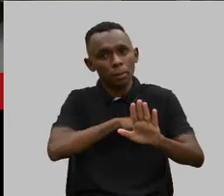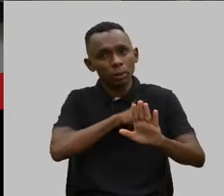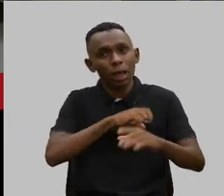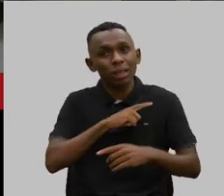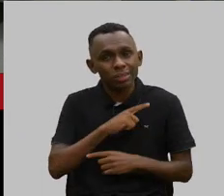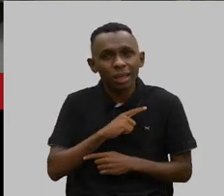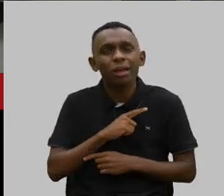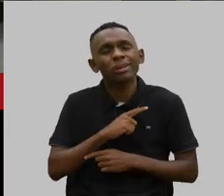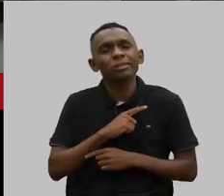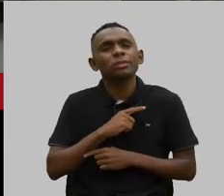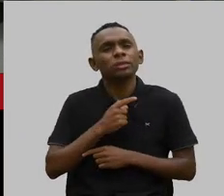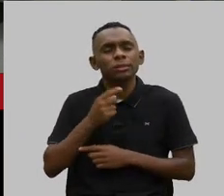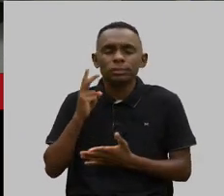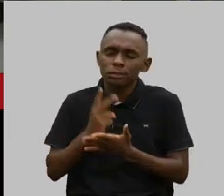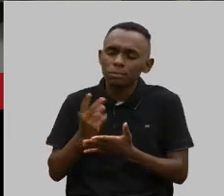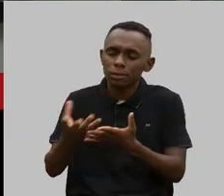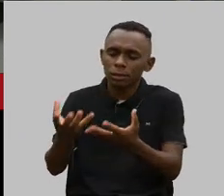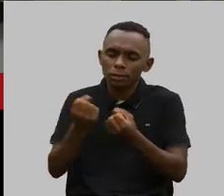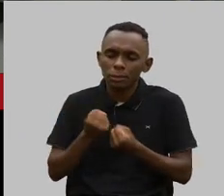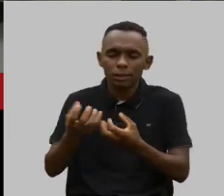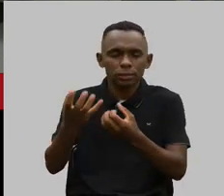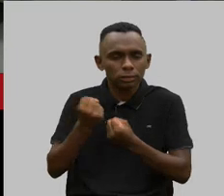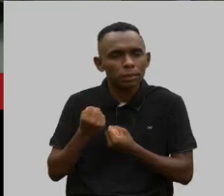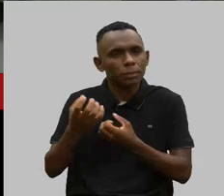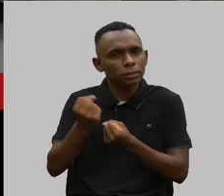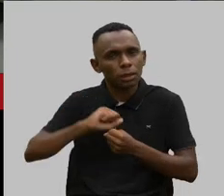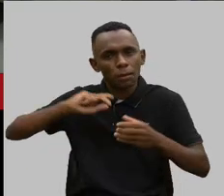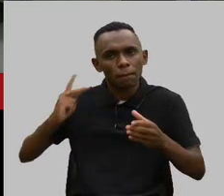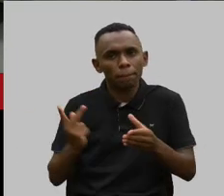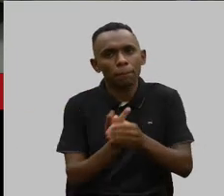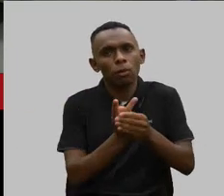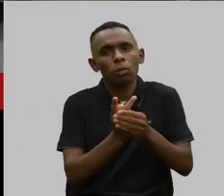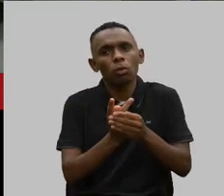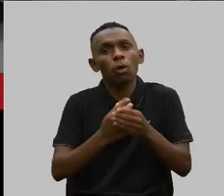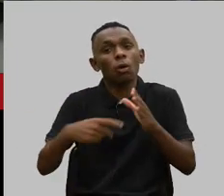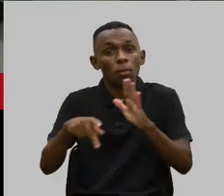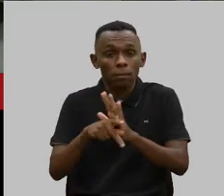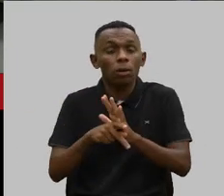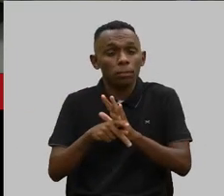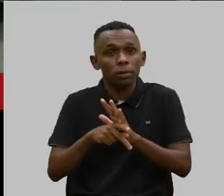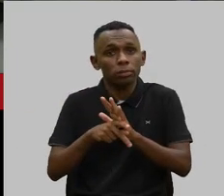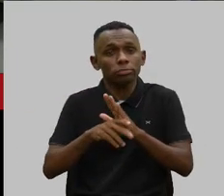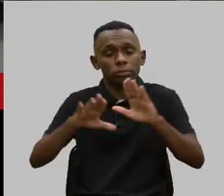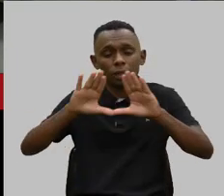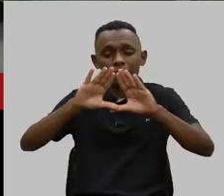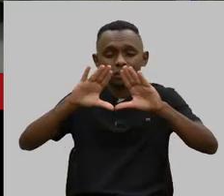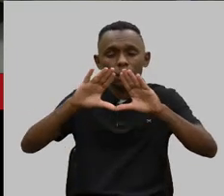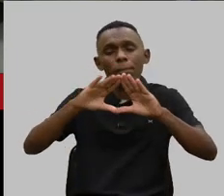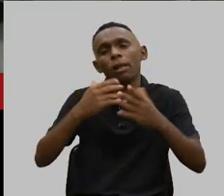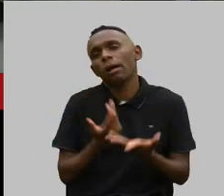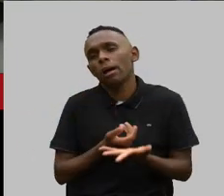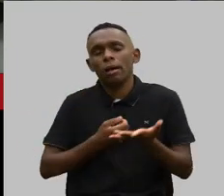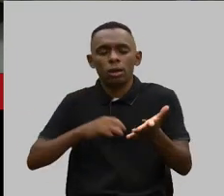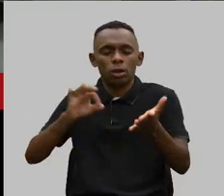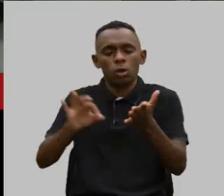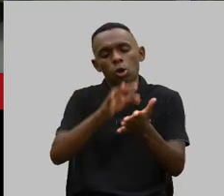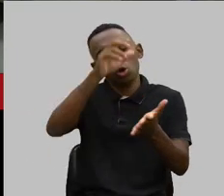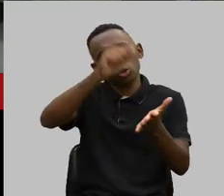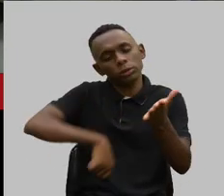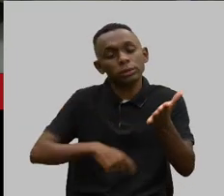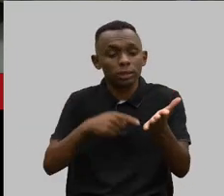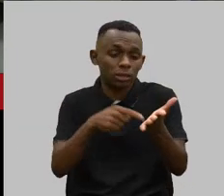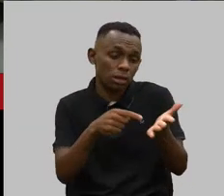que era o que a gente mais recebia no PROCON da Assembleia. Questionamento. Contrato de adesão. Fui lá, assinei, aí o plano vai lá e fala olha,